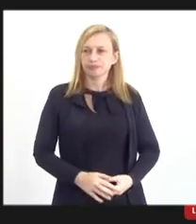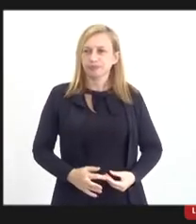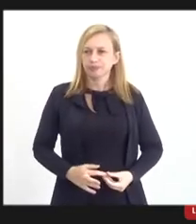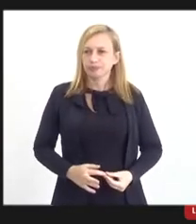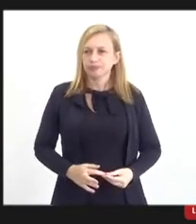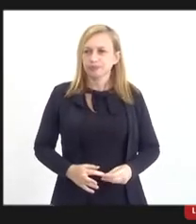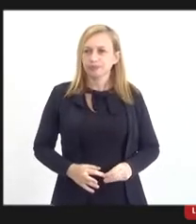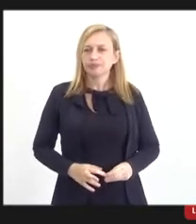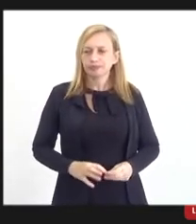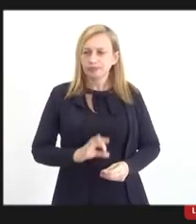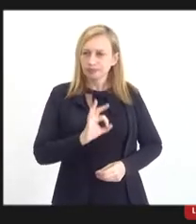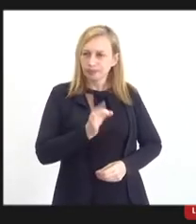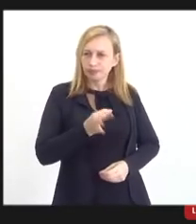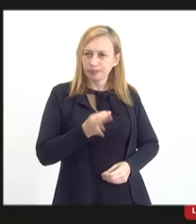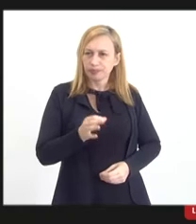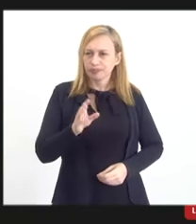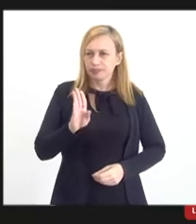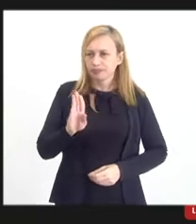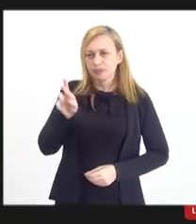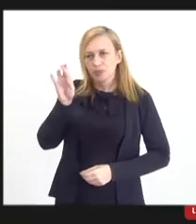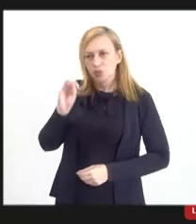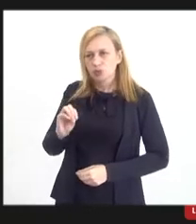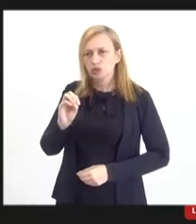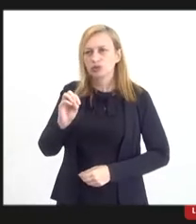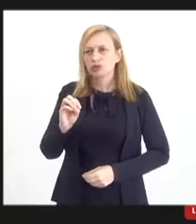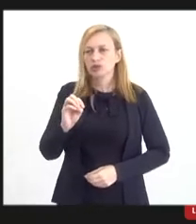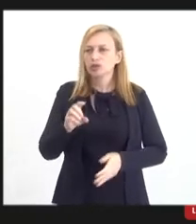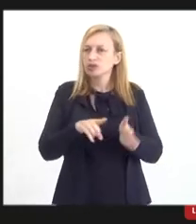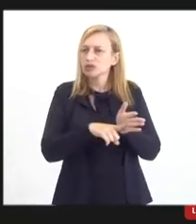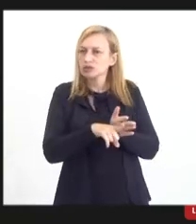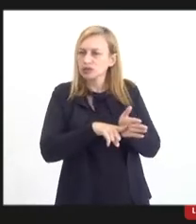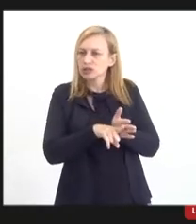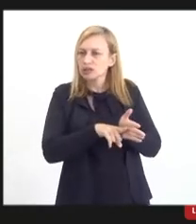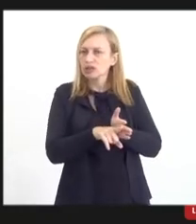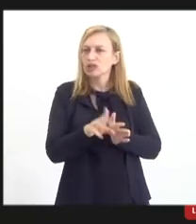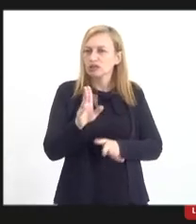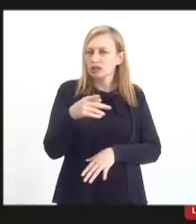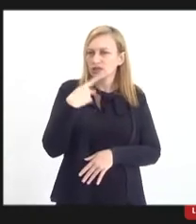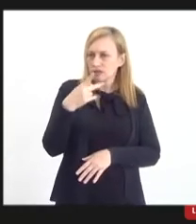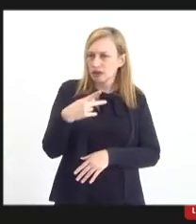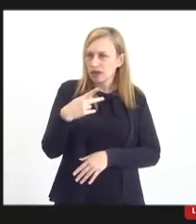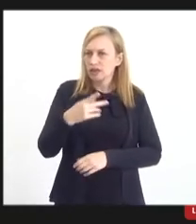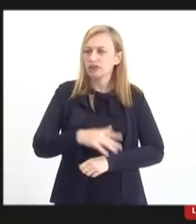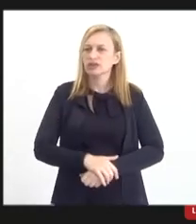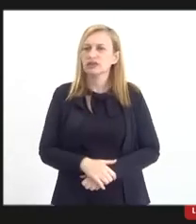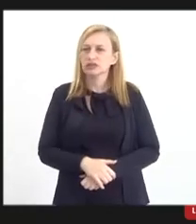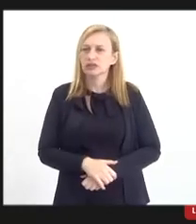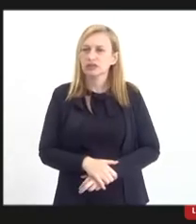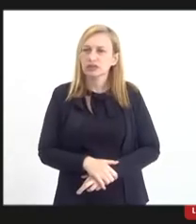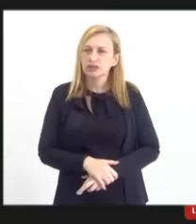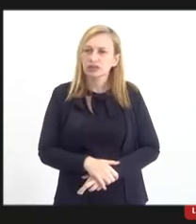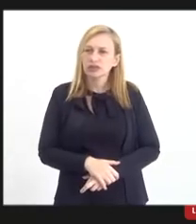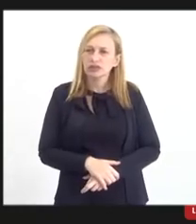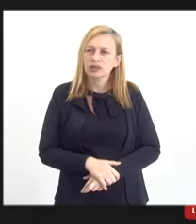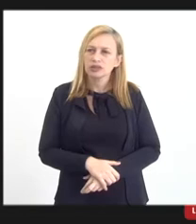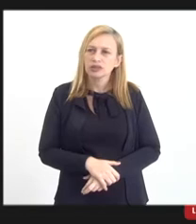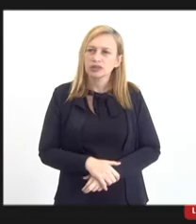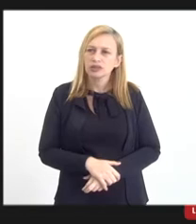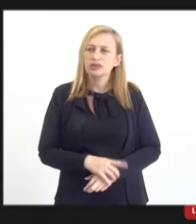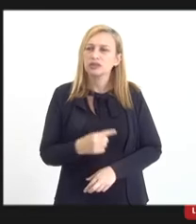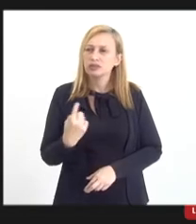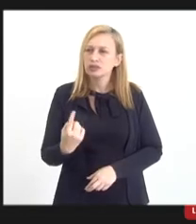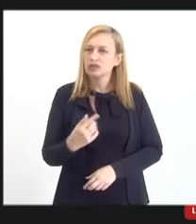É certo, Bruno. Esse diagnóstico que você se refere, um diagnóstico do nosso